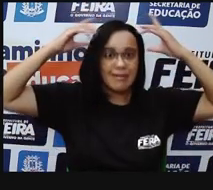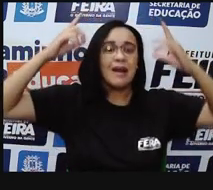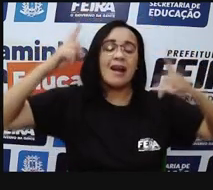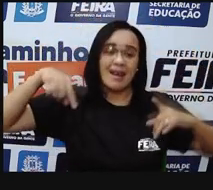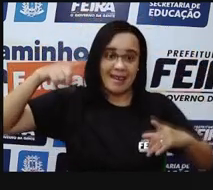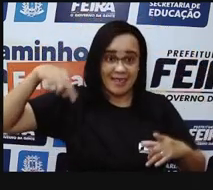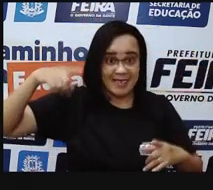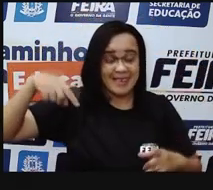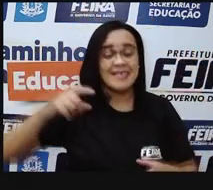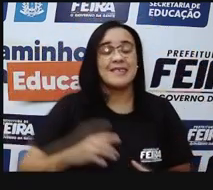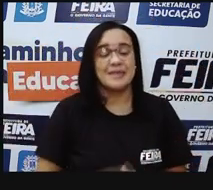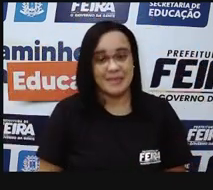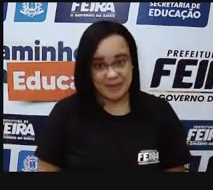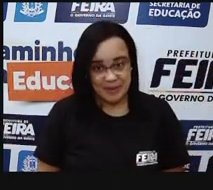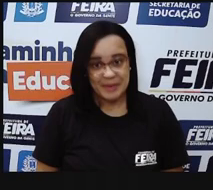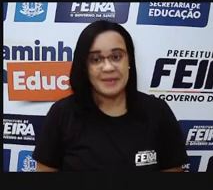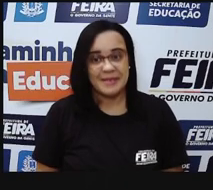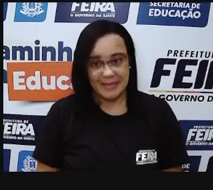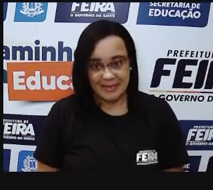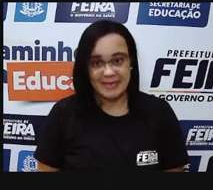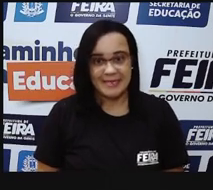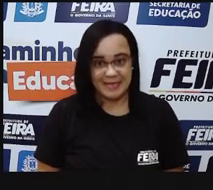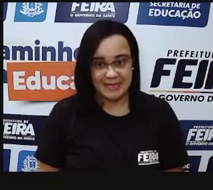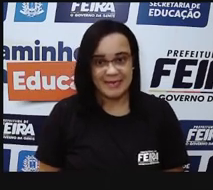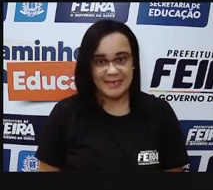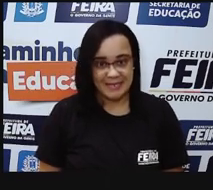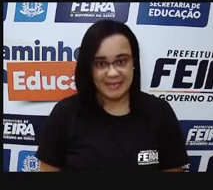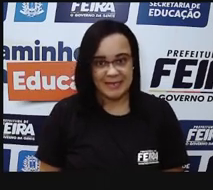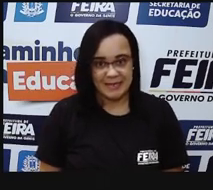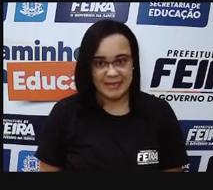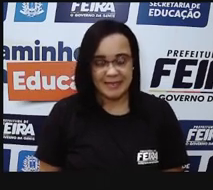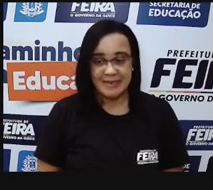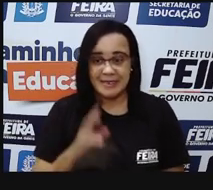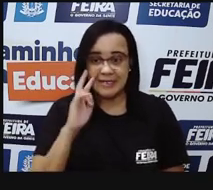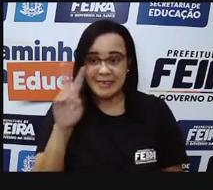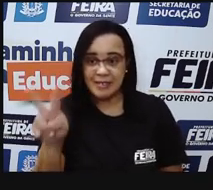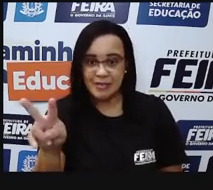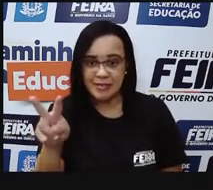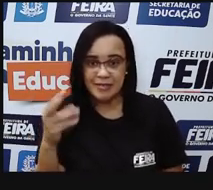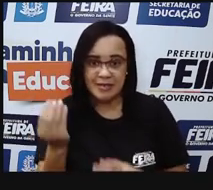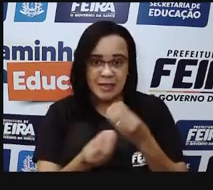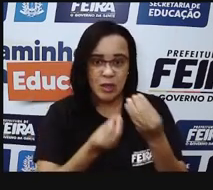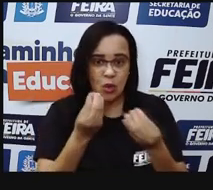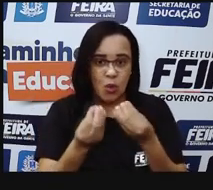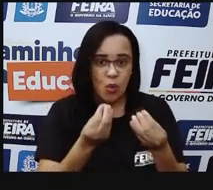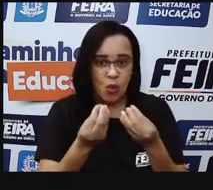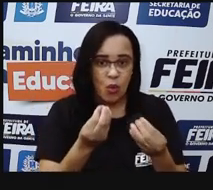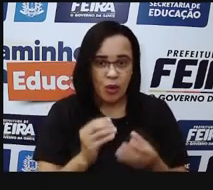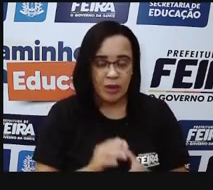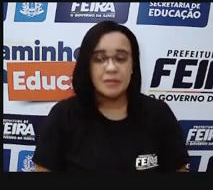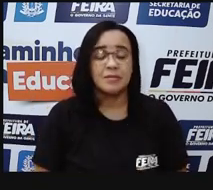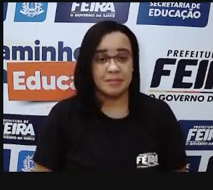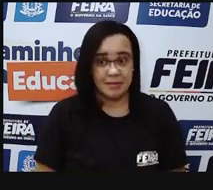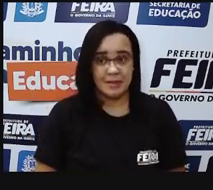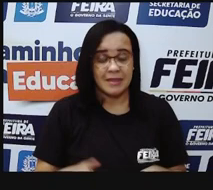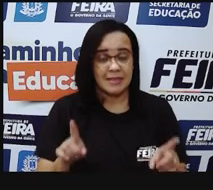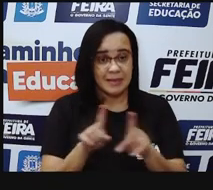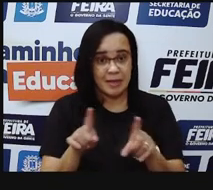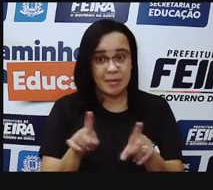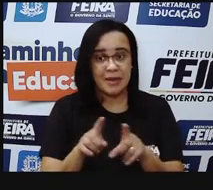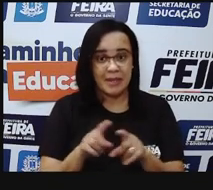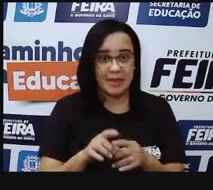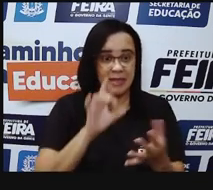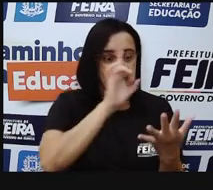uma lente e, pensando no nosso olho, a gente tem um cristalinho, a gente tem um diafagma na câmera,